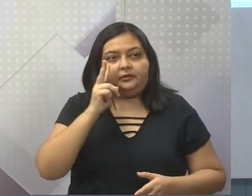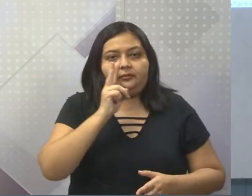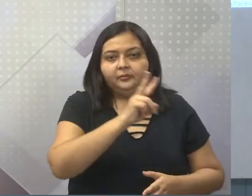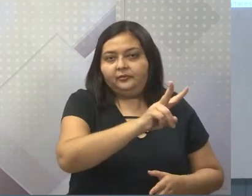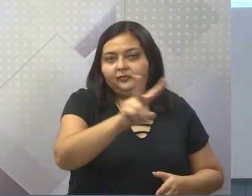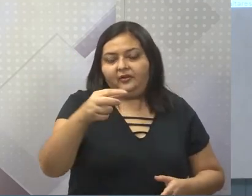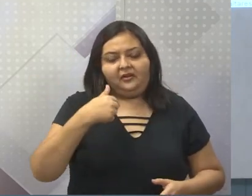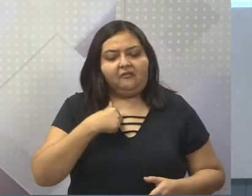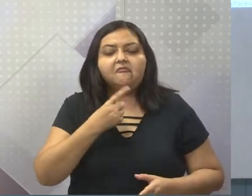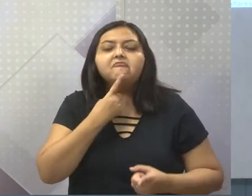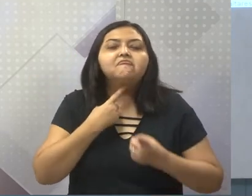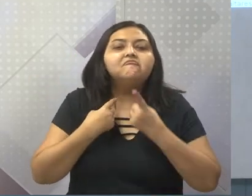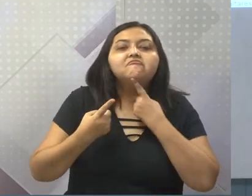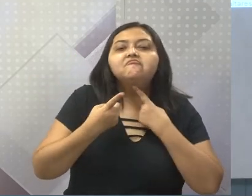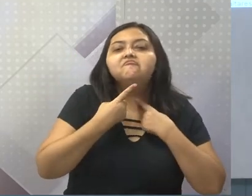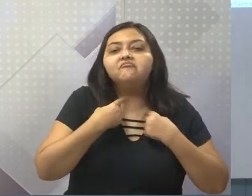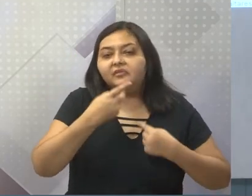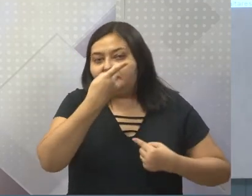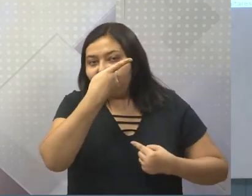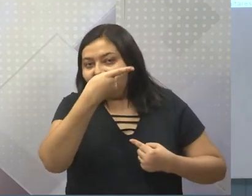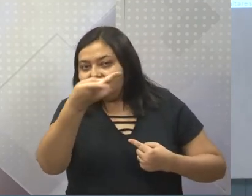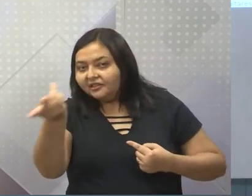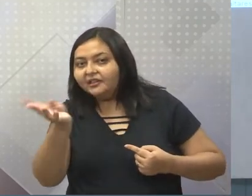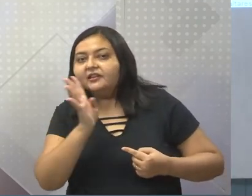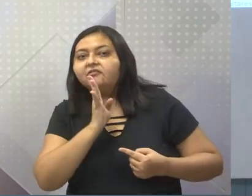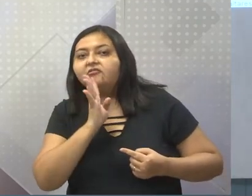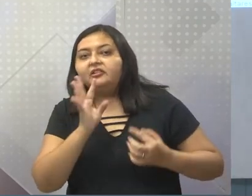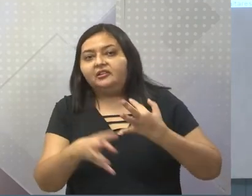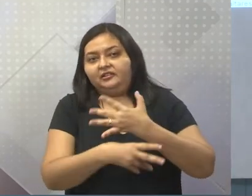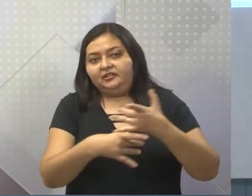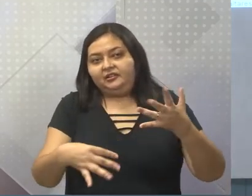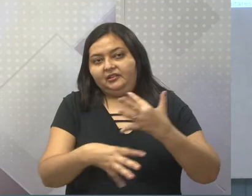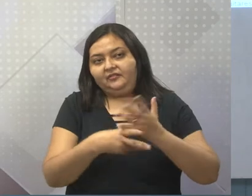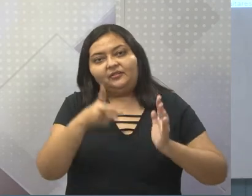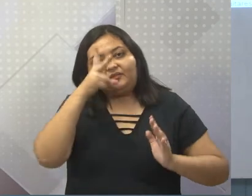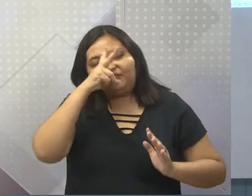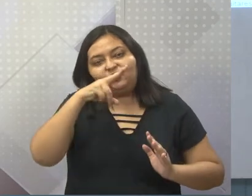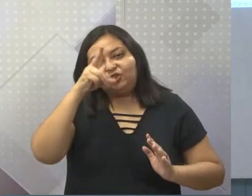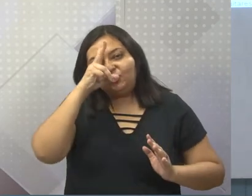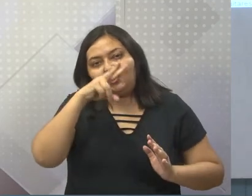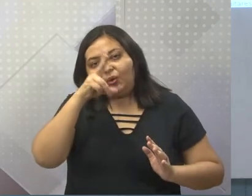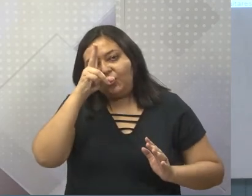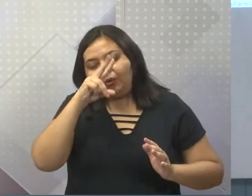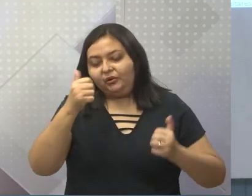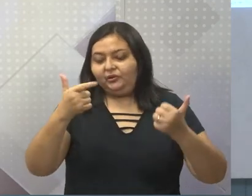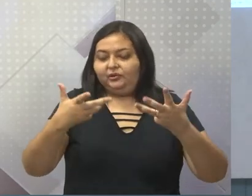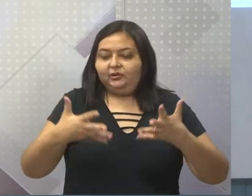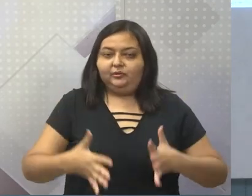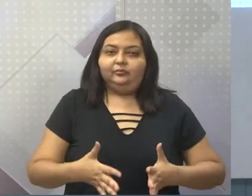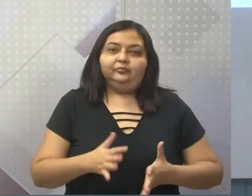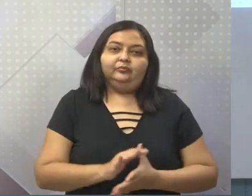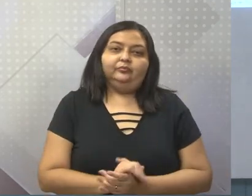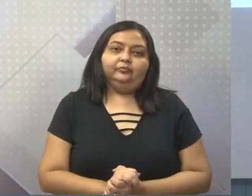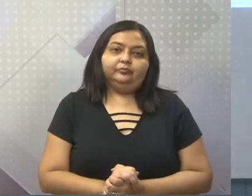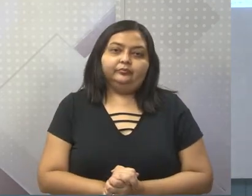morro de vontade de conhecer essas cidades. Porque, na verdade, deve ser história pura. Tá bom? Então, vamos